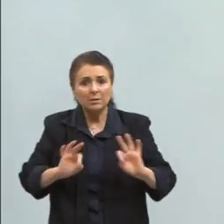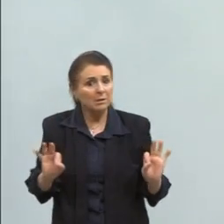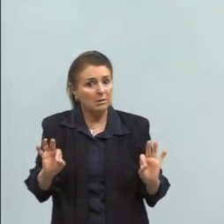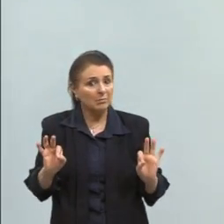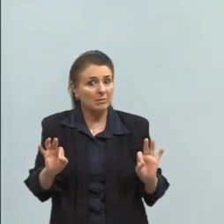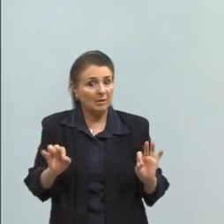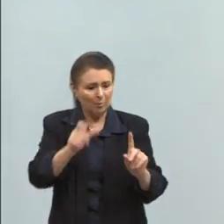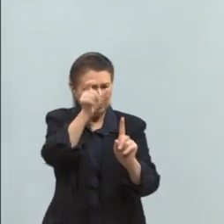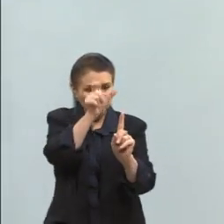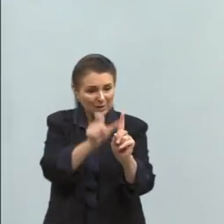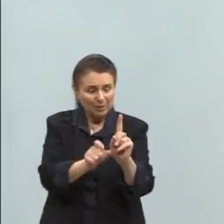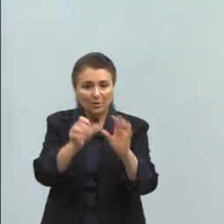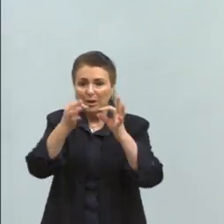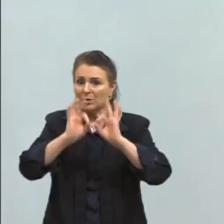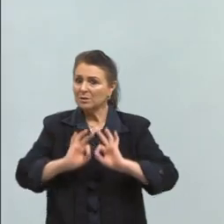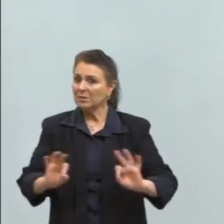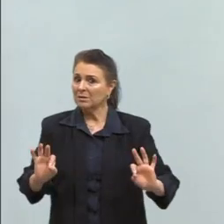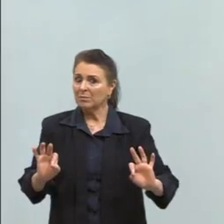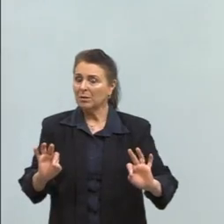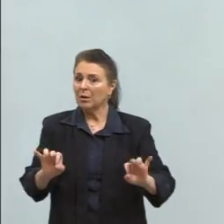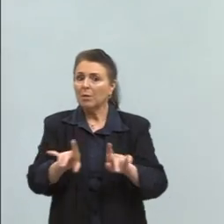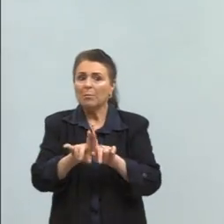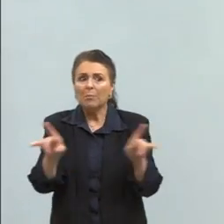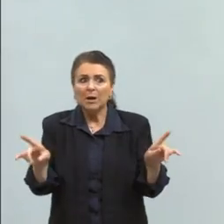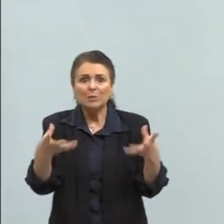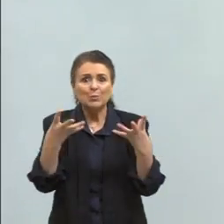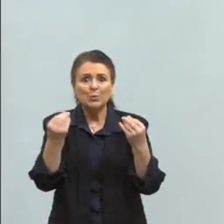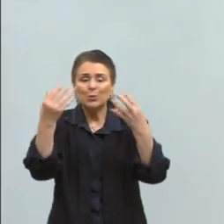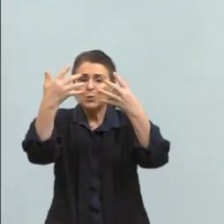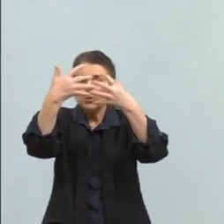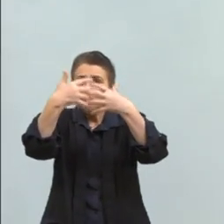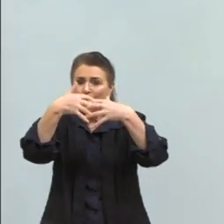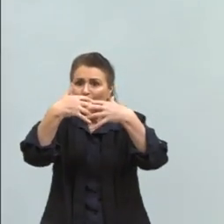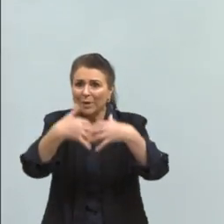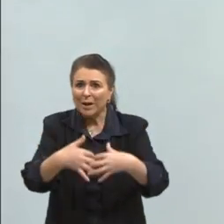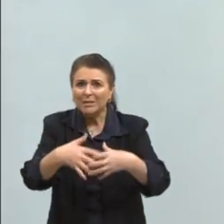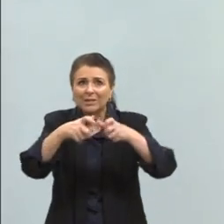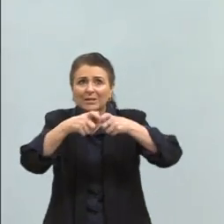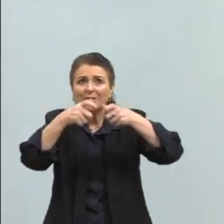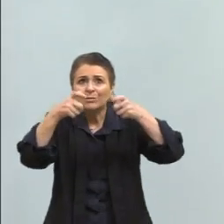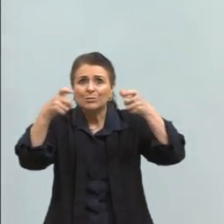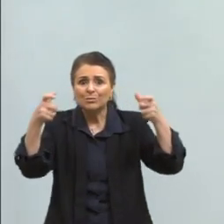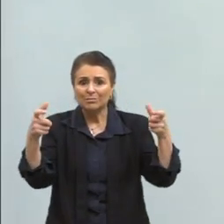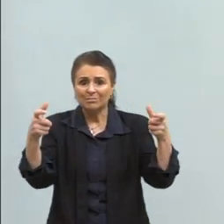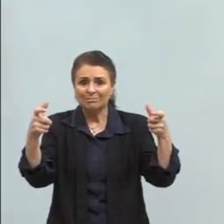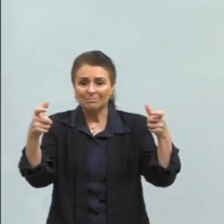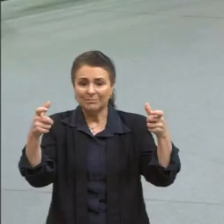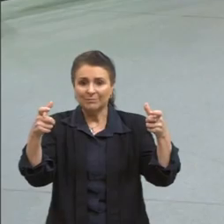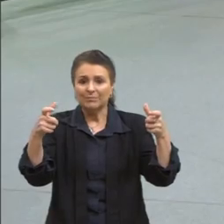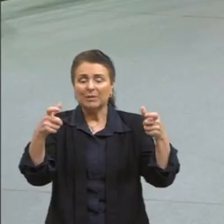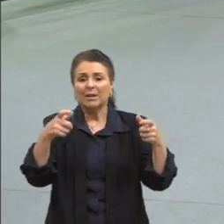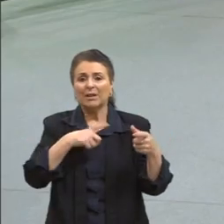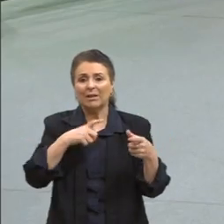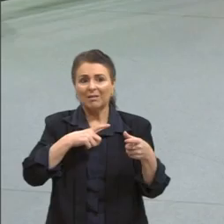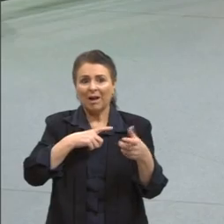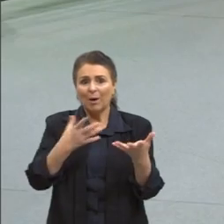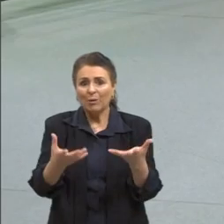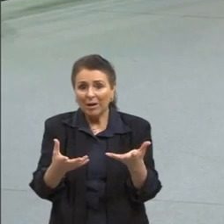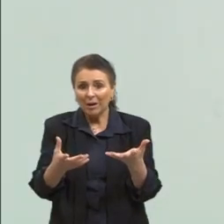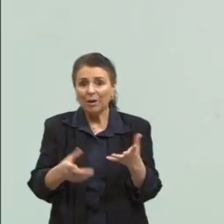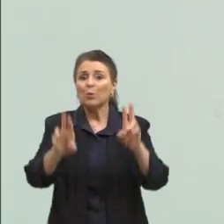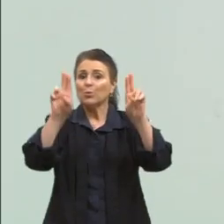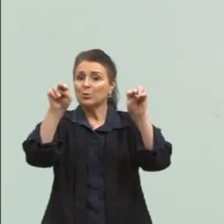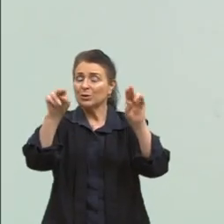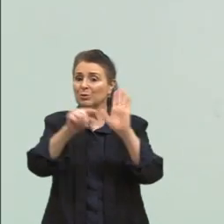seu jeito de ser e, ao mesmo tempo, ela é tão complexa e tão grandiosa que dá a narrativa da obra. E é um